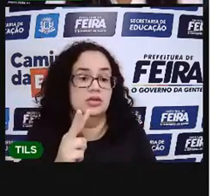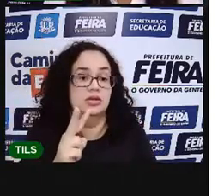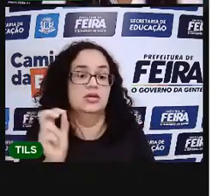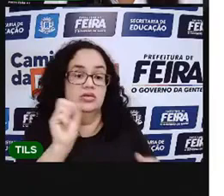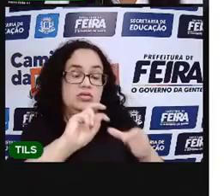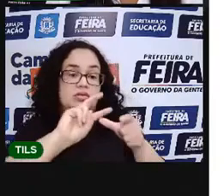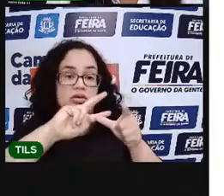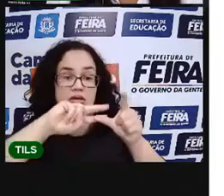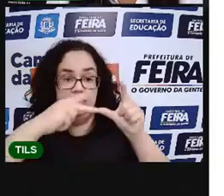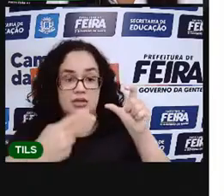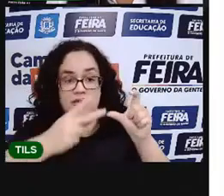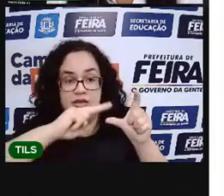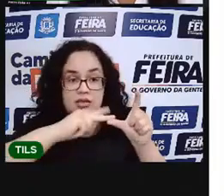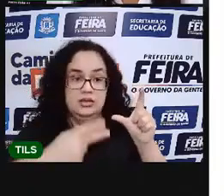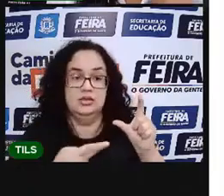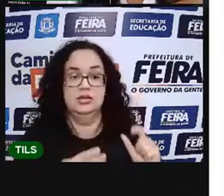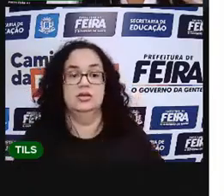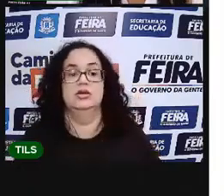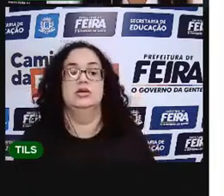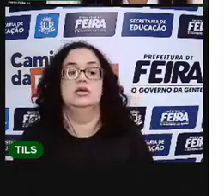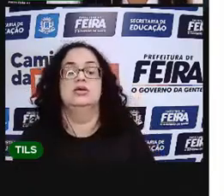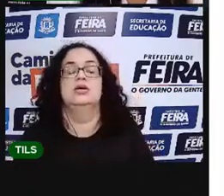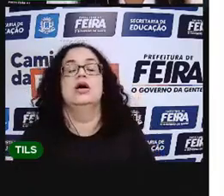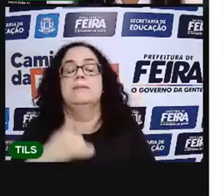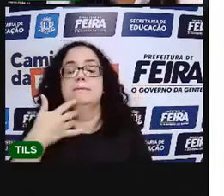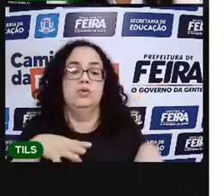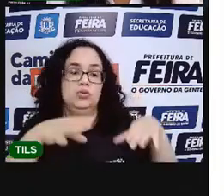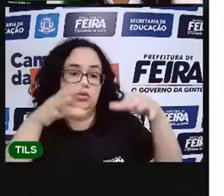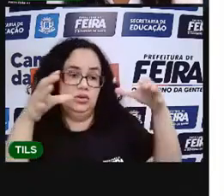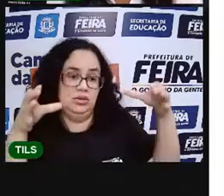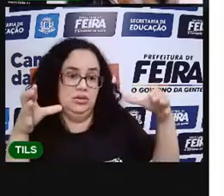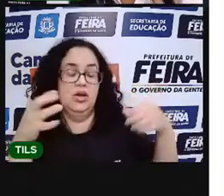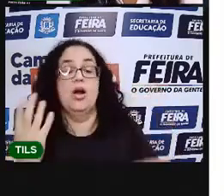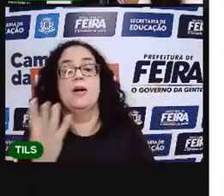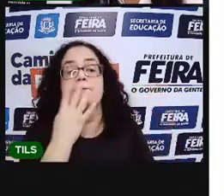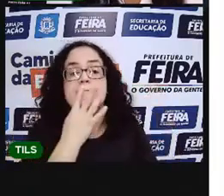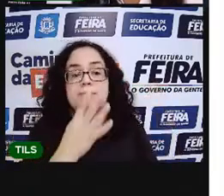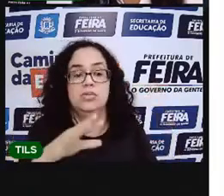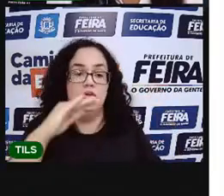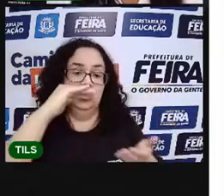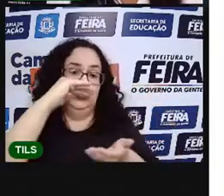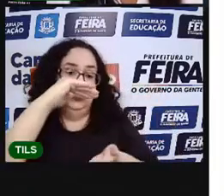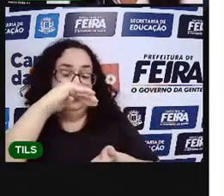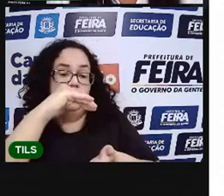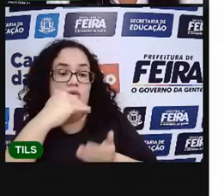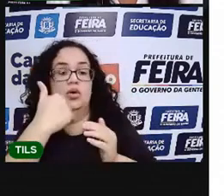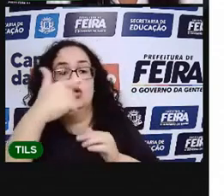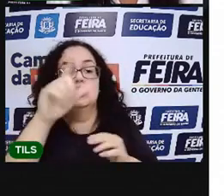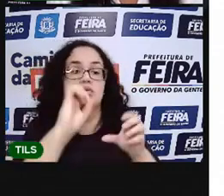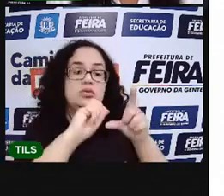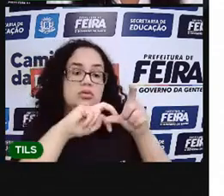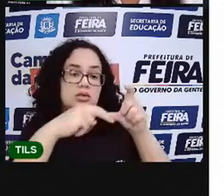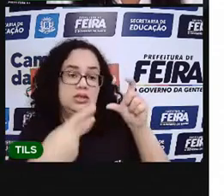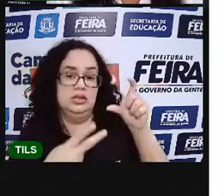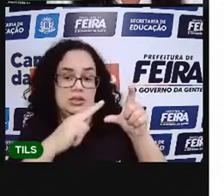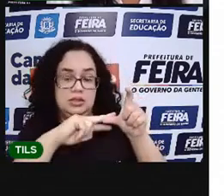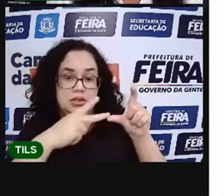classificação. Seja por tamanho, por cor, por textura ou por outra característica.